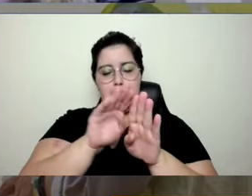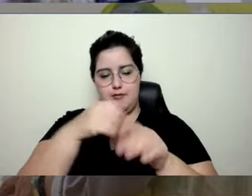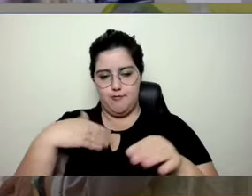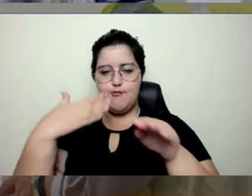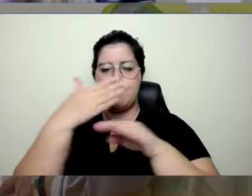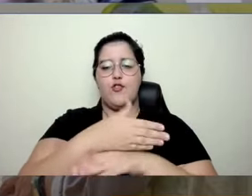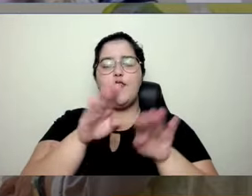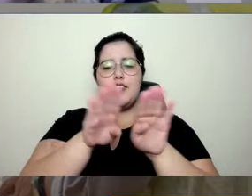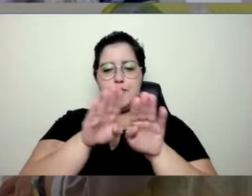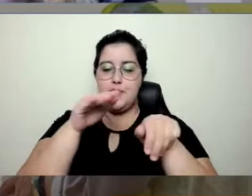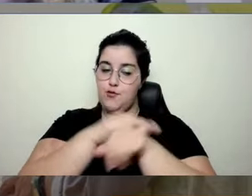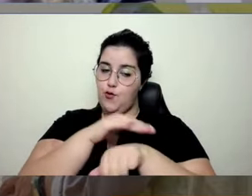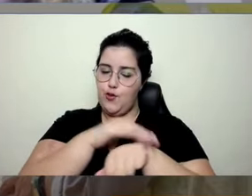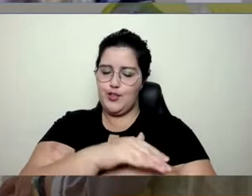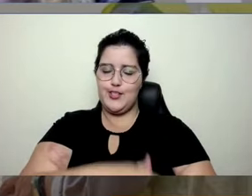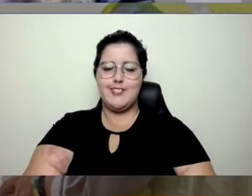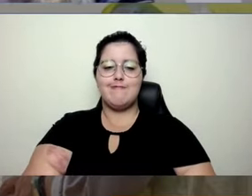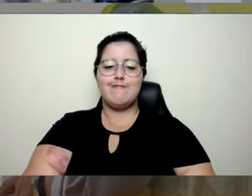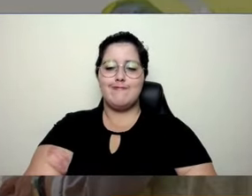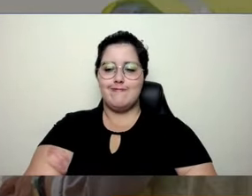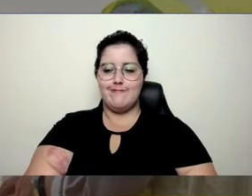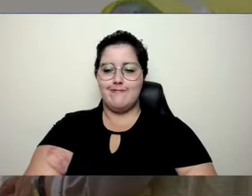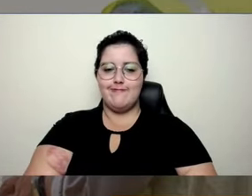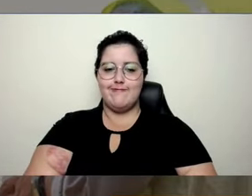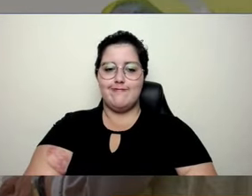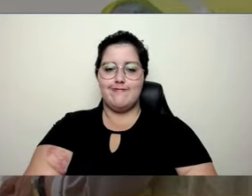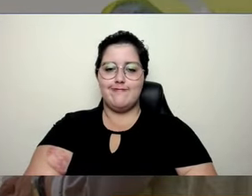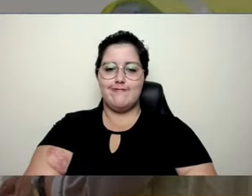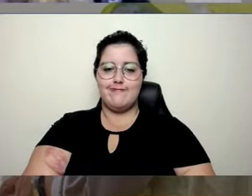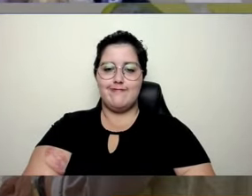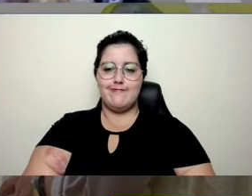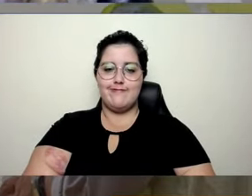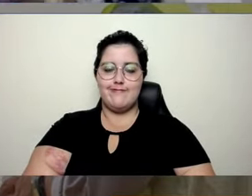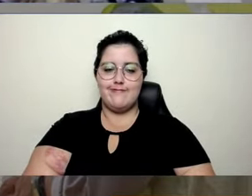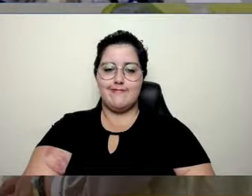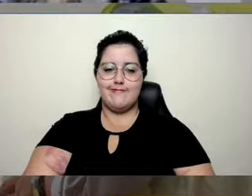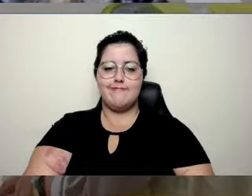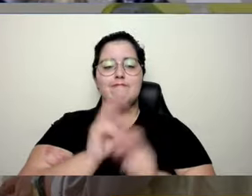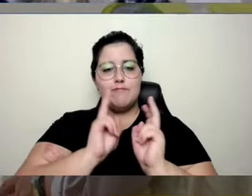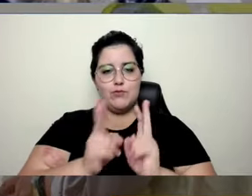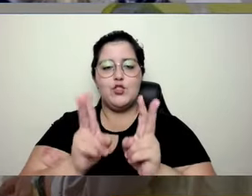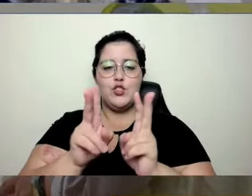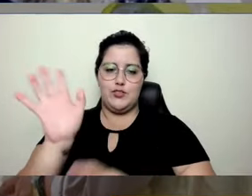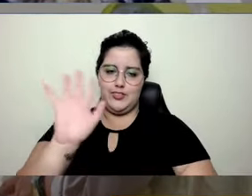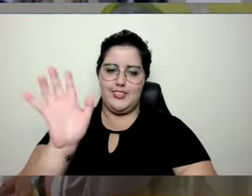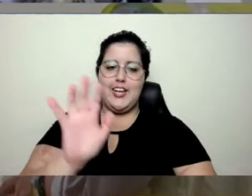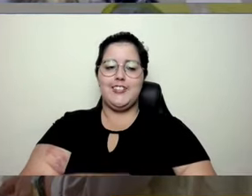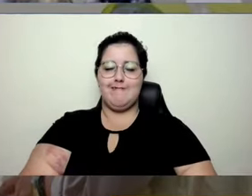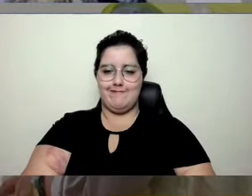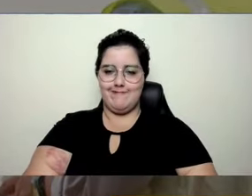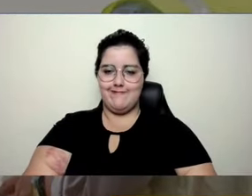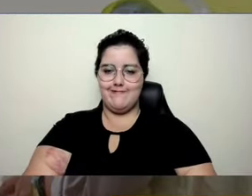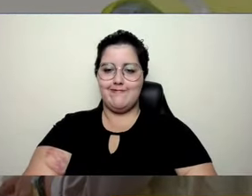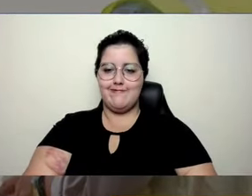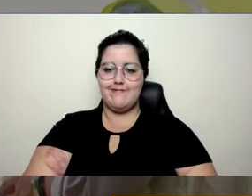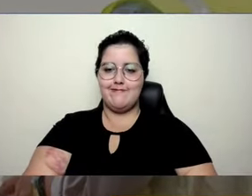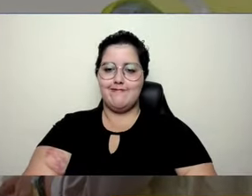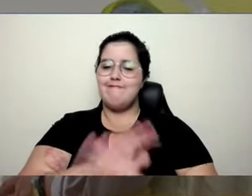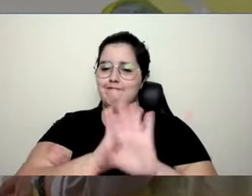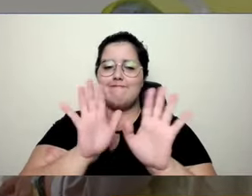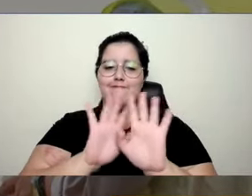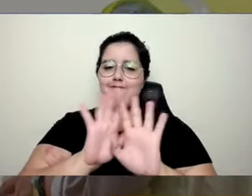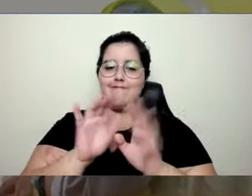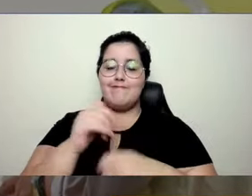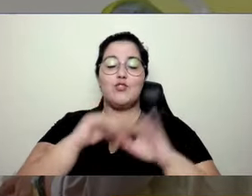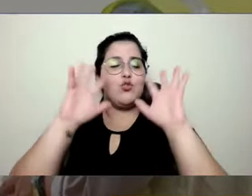vou estar aí à noite. Um salvezinho, oi, oi, oi. Continua mandando seu salve, vai. Não, eu parei, salve para